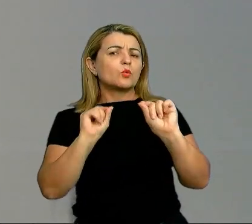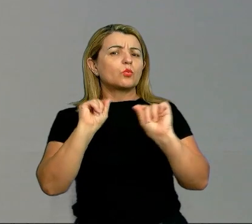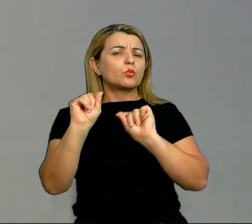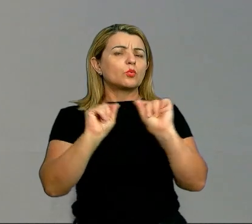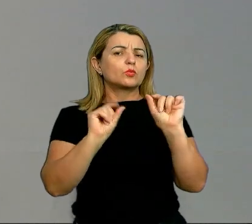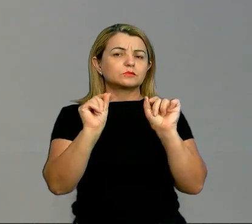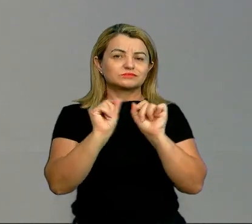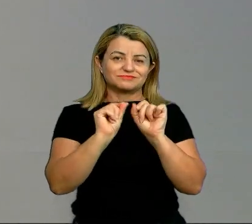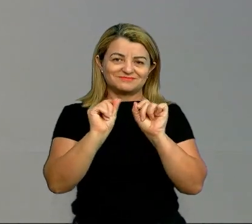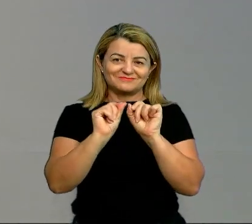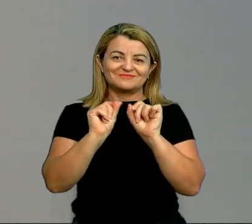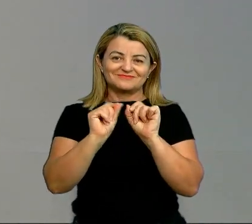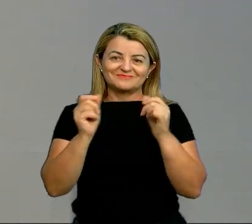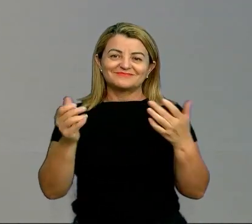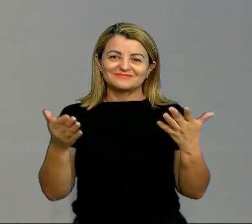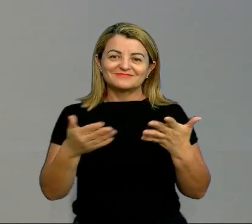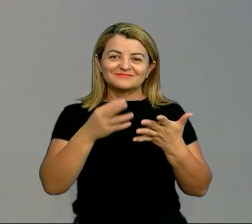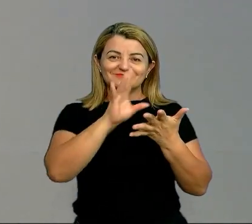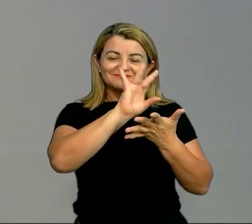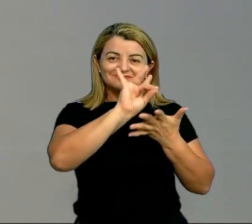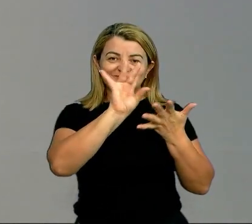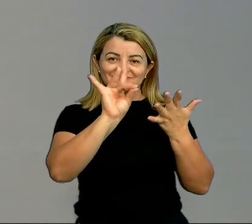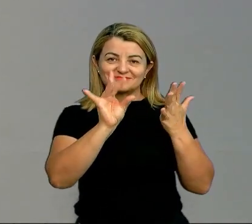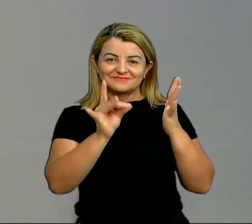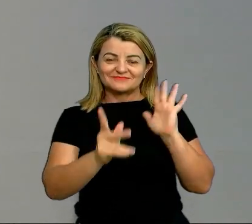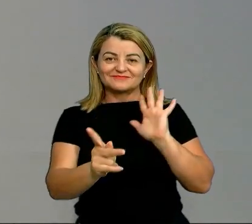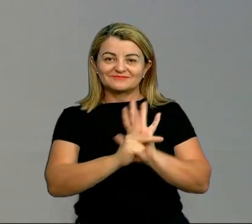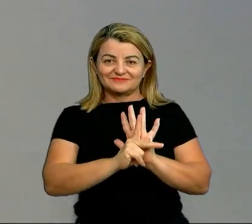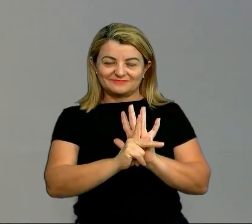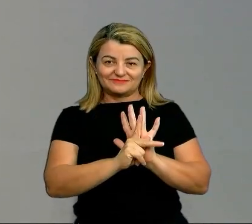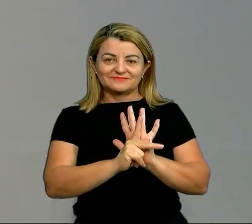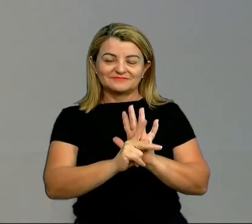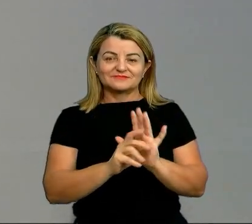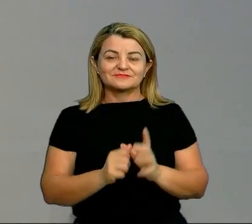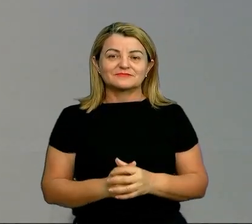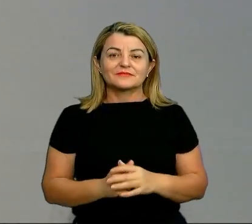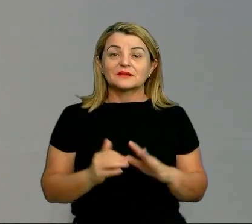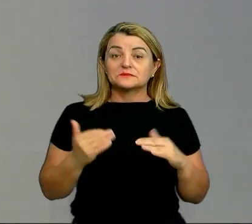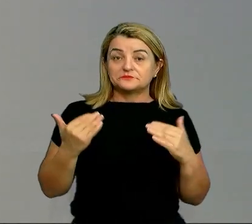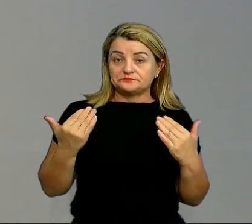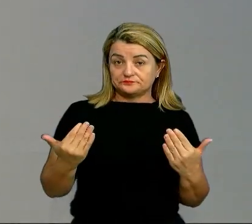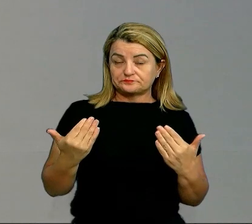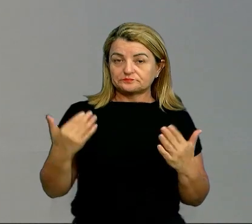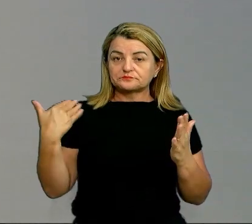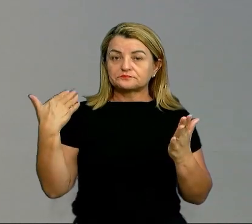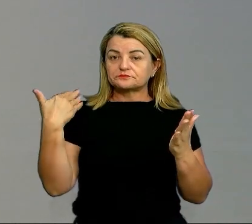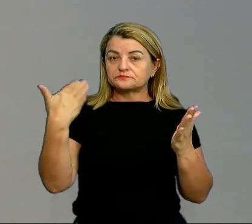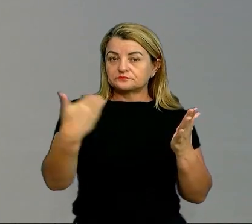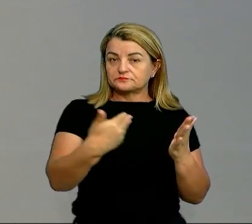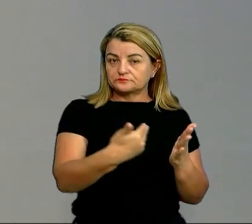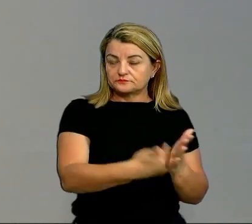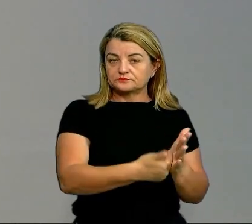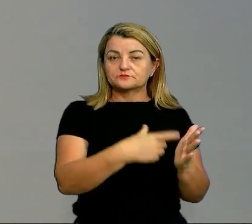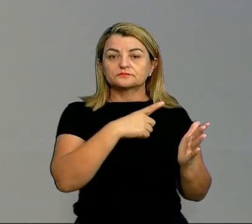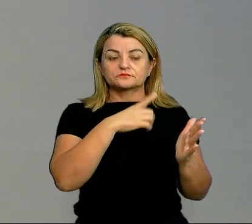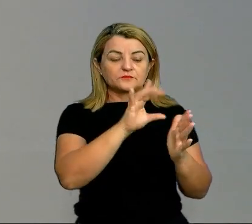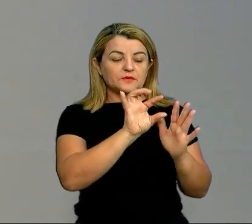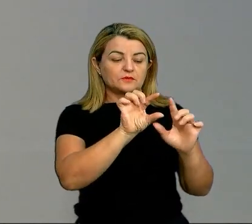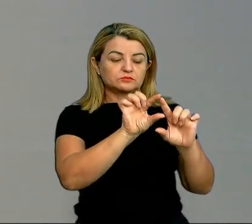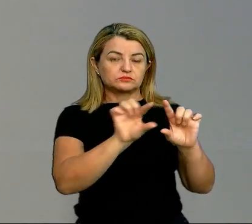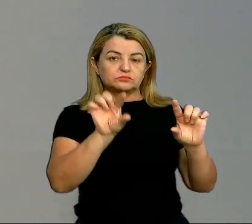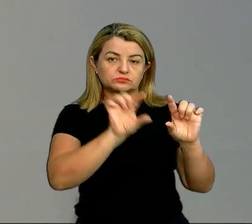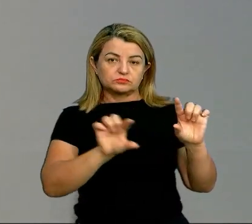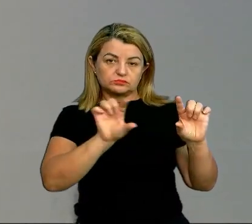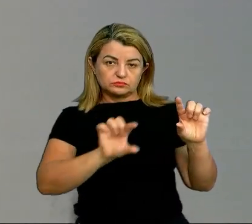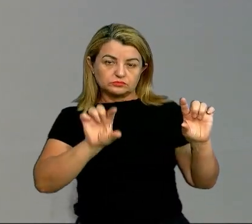apesar de que nós estamos falando de todas as produções feitas por ele, tá pessoal? Então a gente vai trazer aqui alguns trechos de algumas